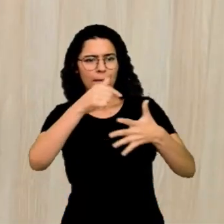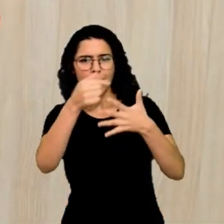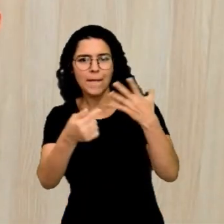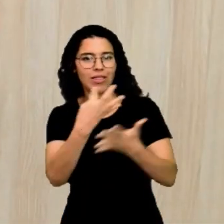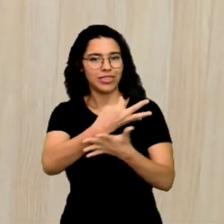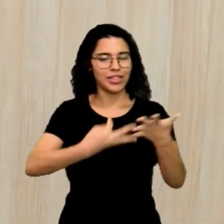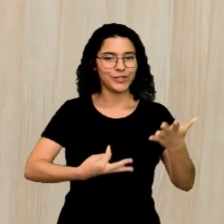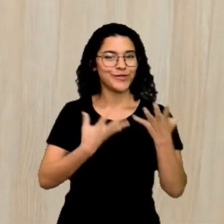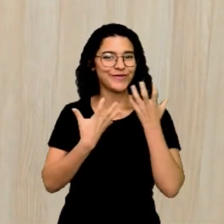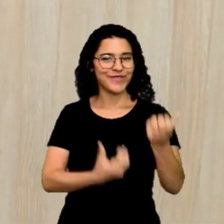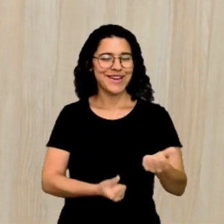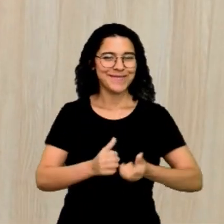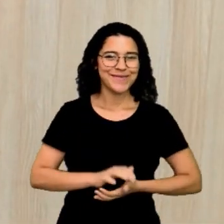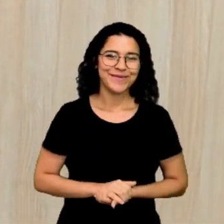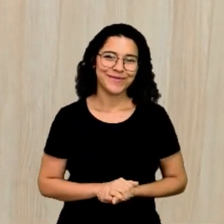Vem comigo nessa onda!